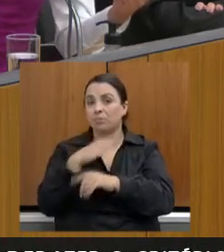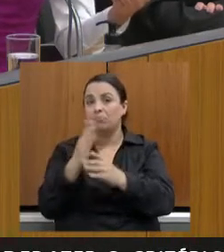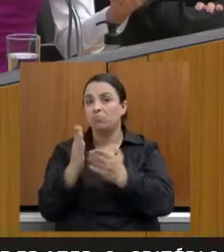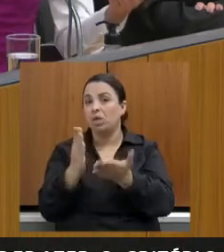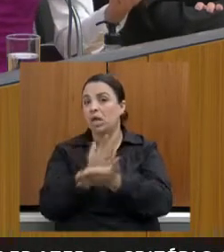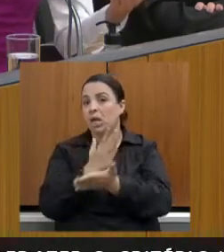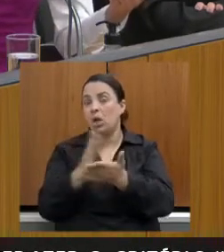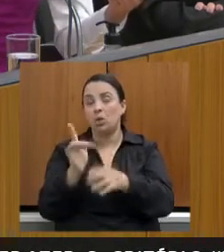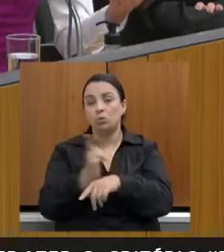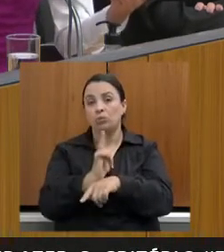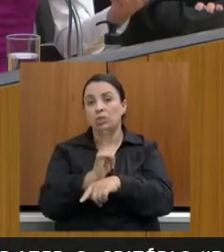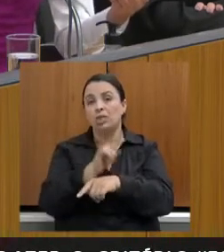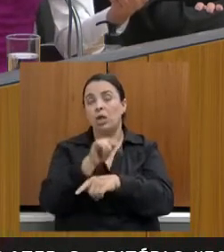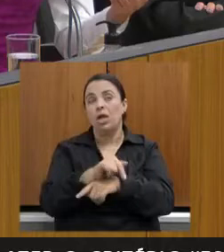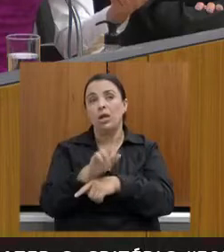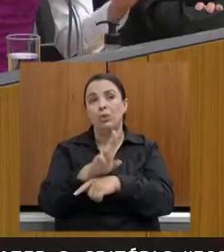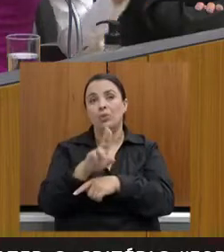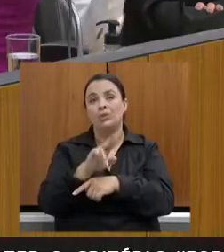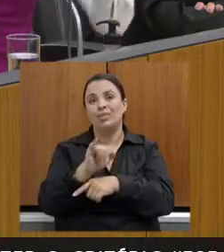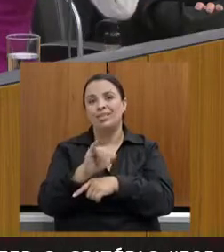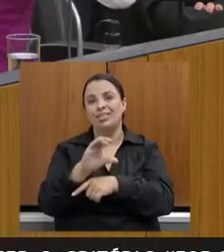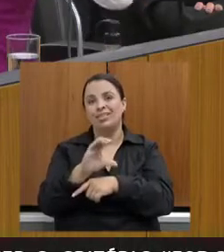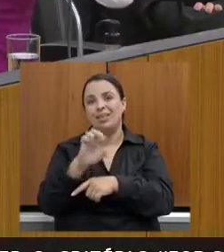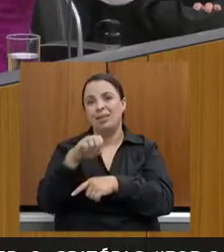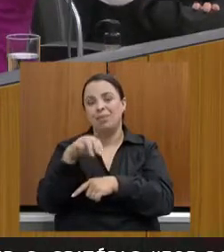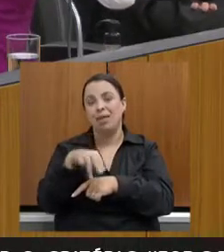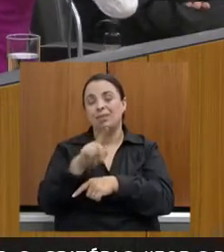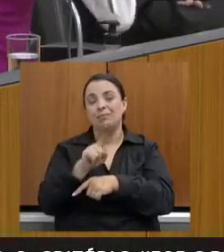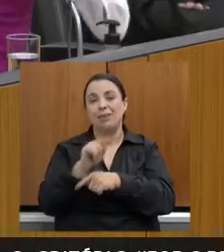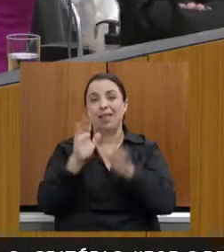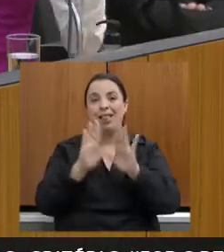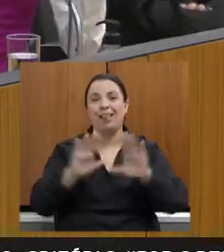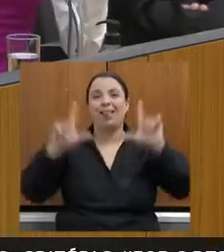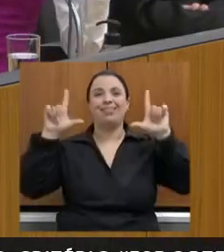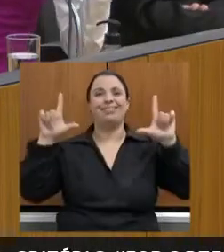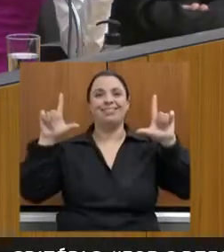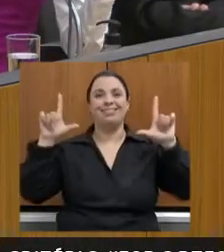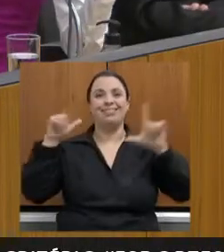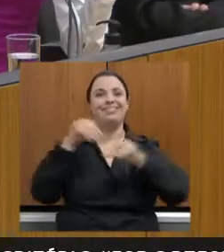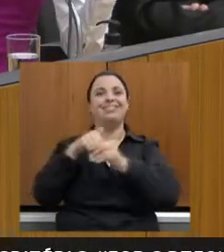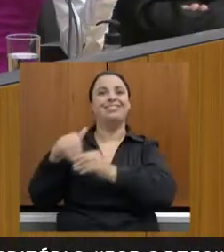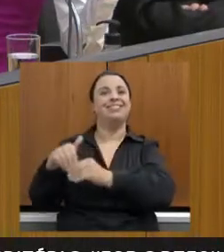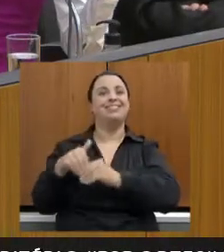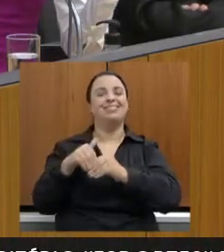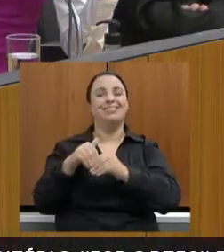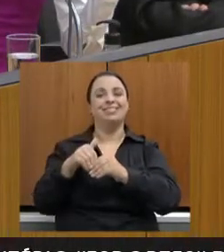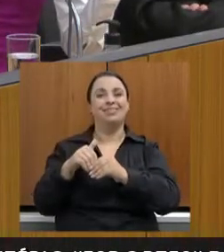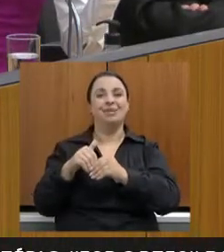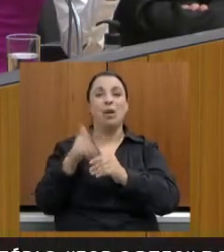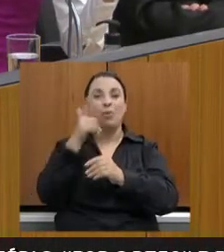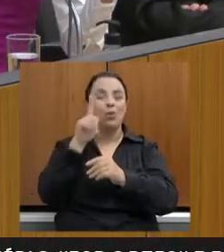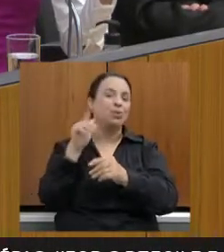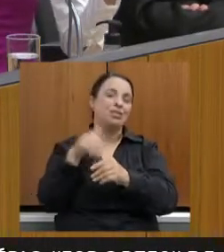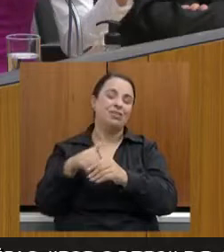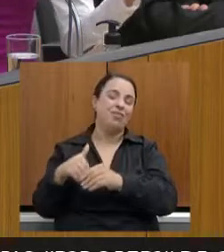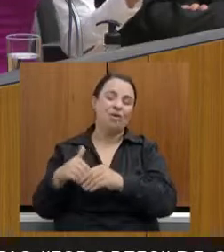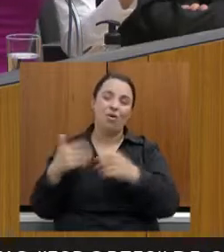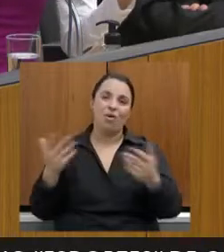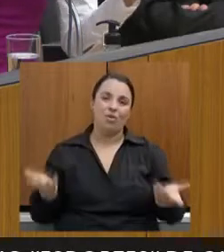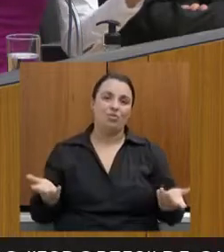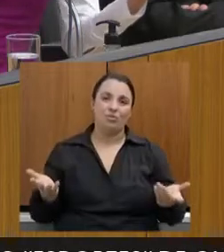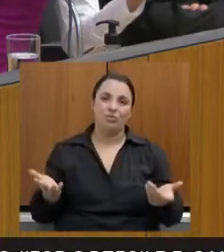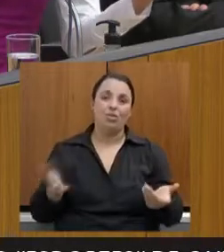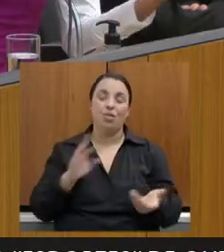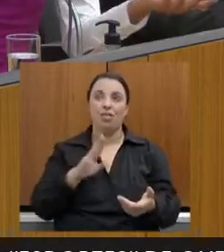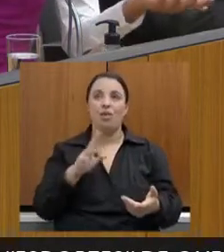municipais fazem do ICMS um palanque eleitoral, um palanque para demonstrar aquilo que está fazendo, mais do que deveria ser de um